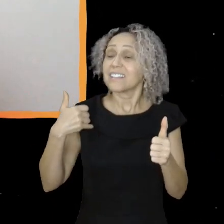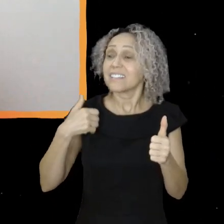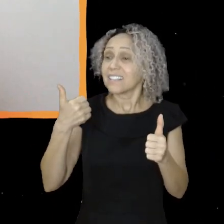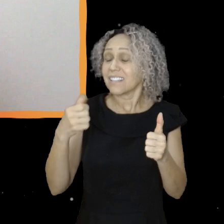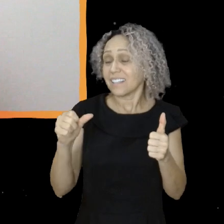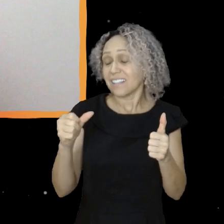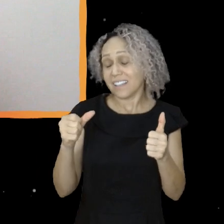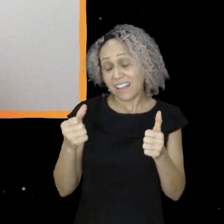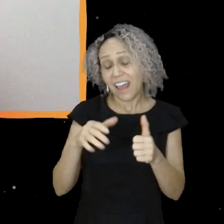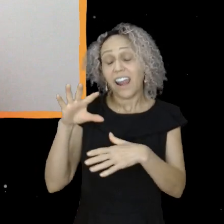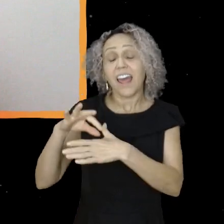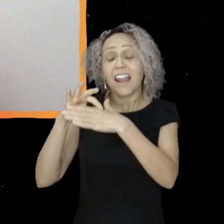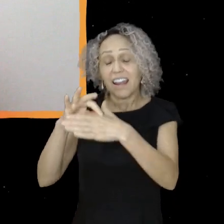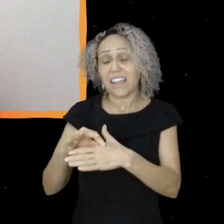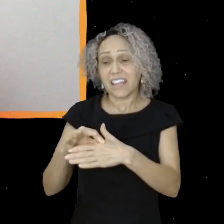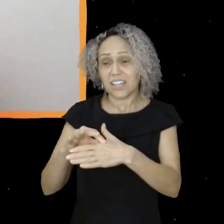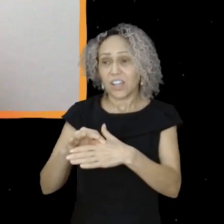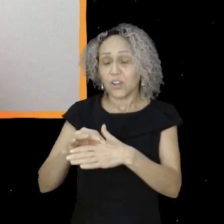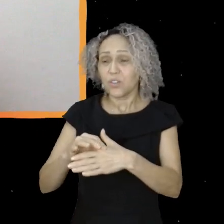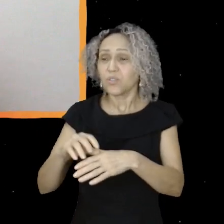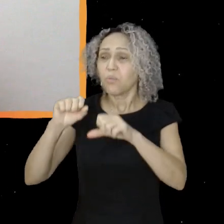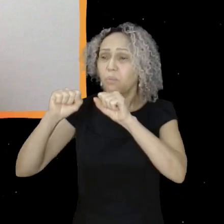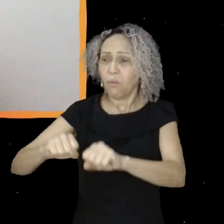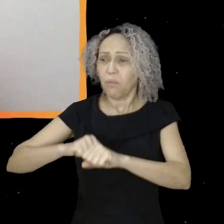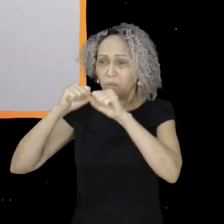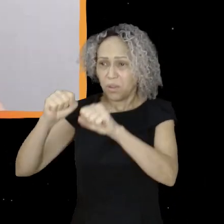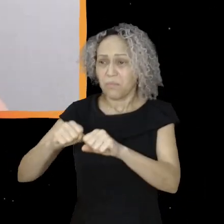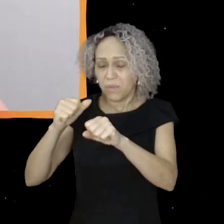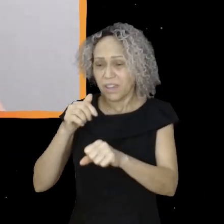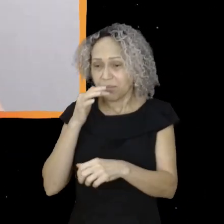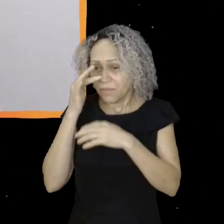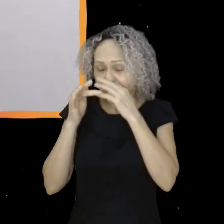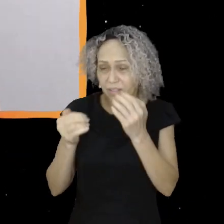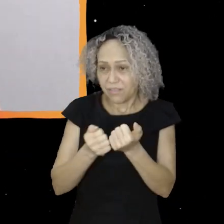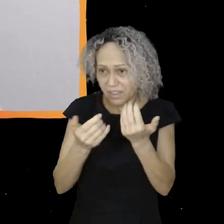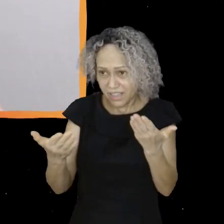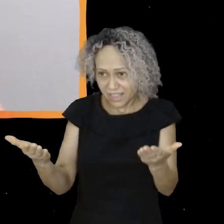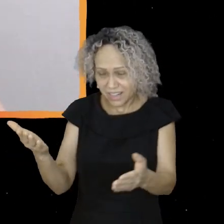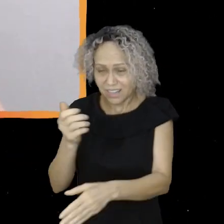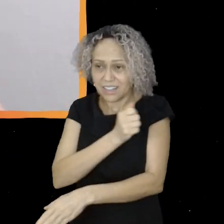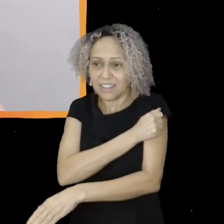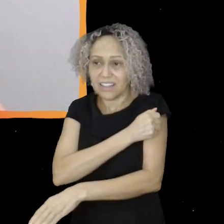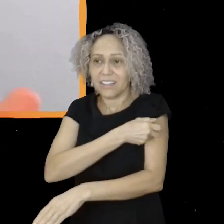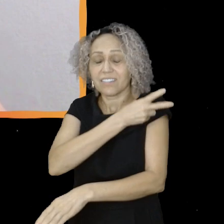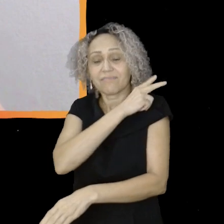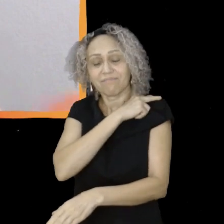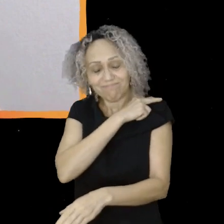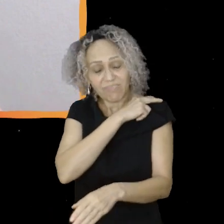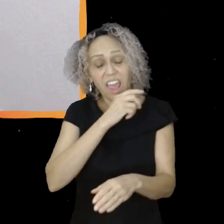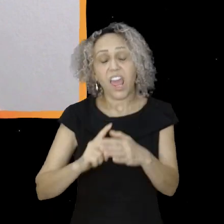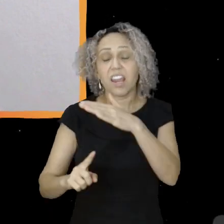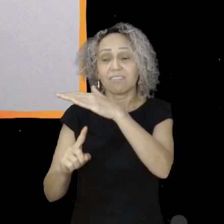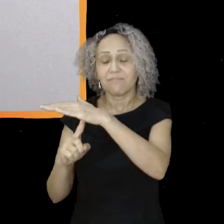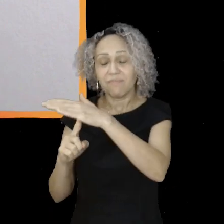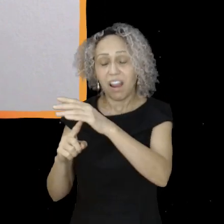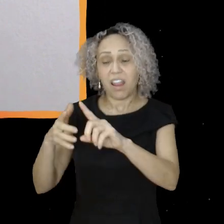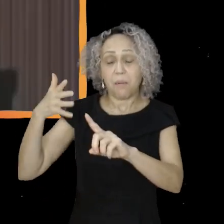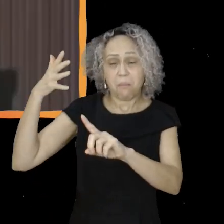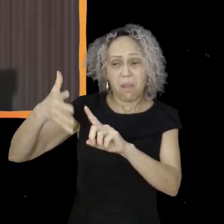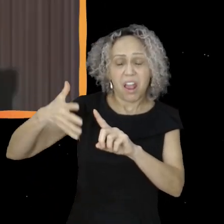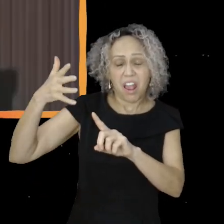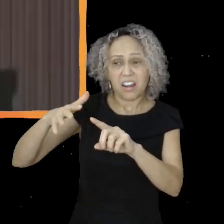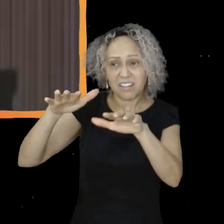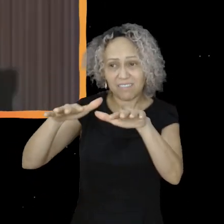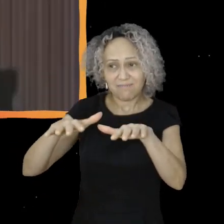Secundarista que ocupou mais de 850 escolas no Paraná. E foi super reconhecida com o discurso que fez na Assembleia Legislativa do Paraná.